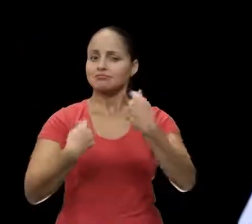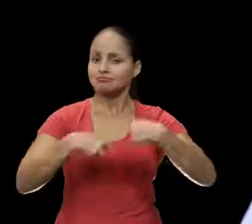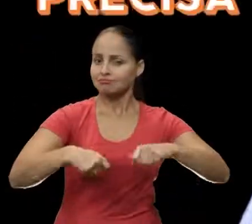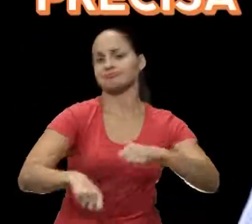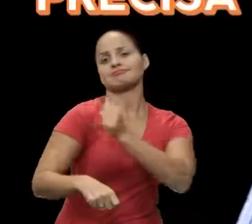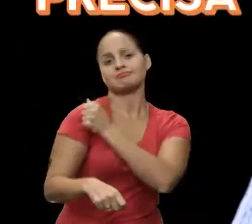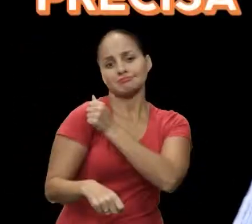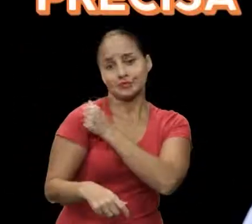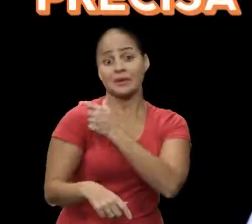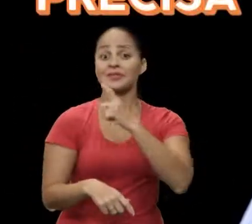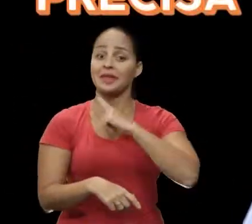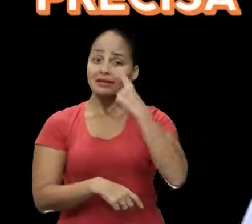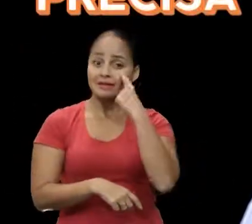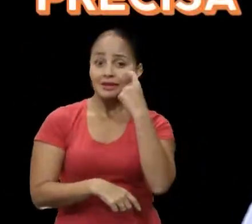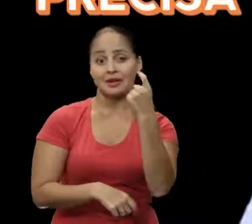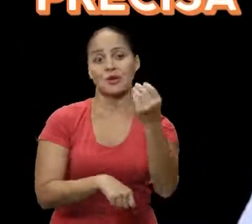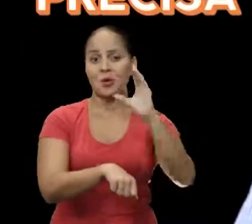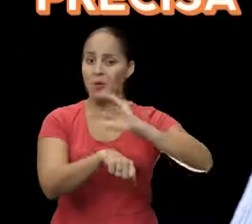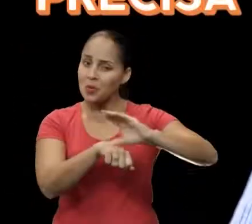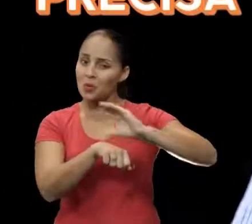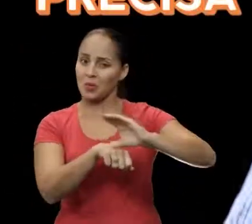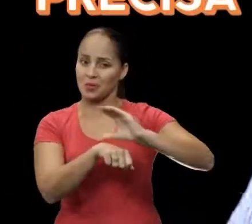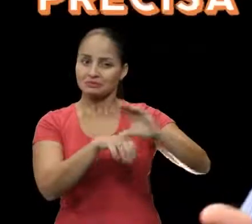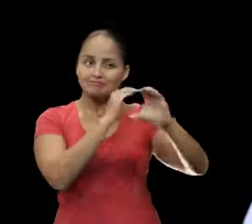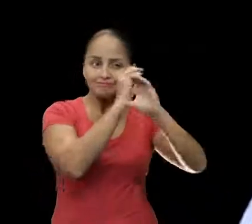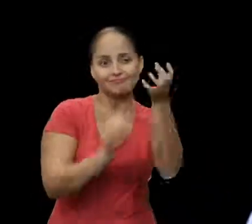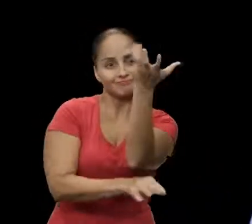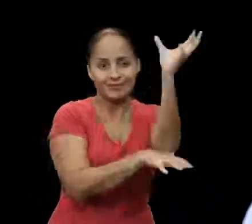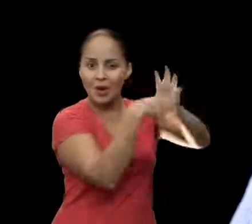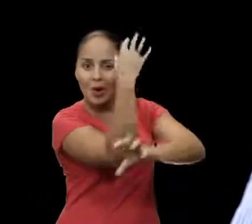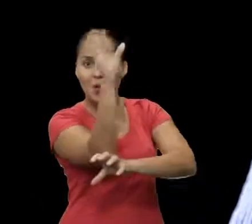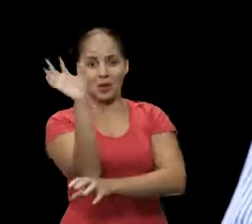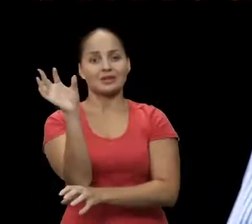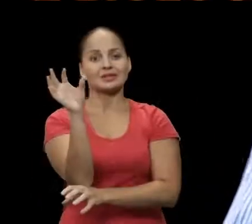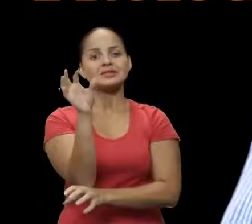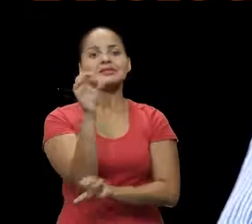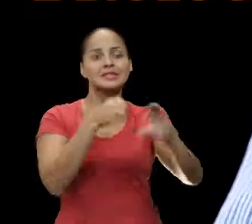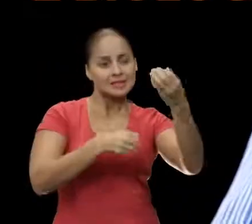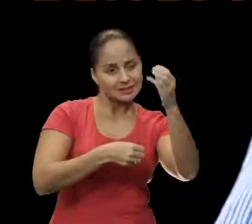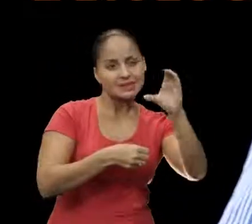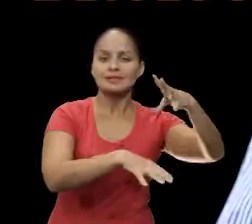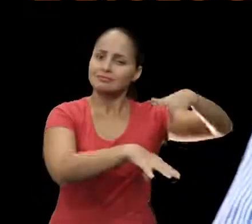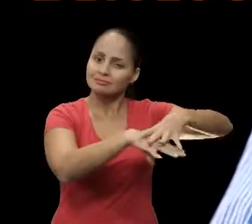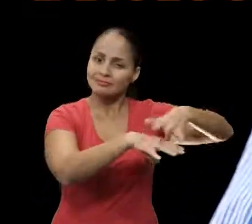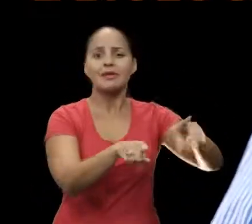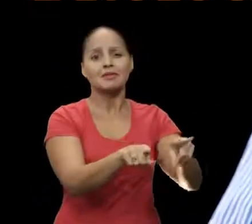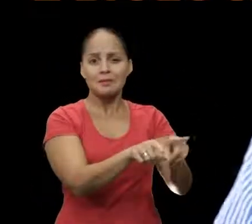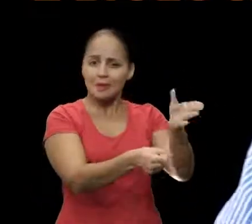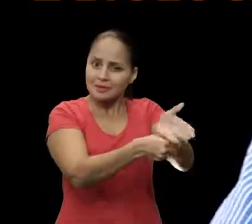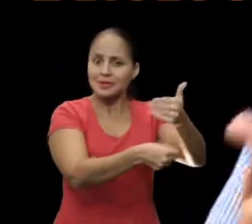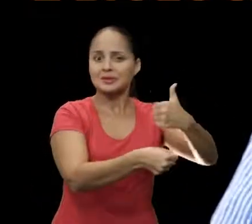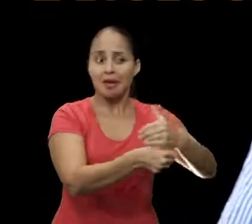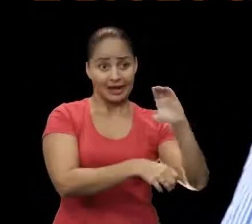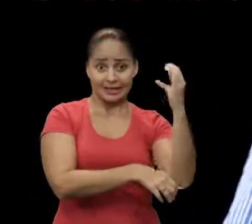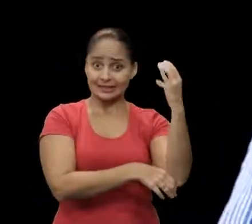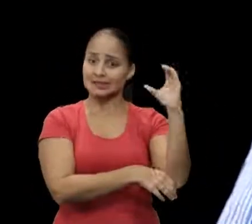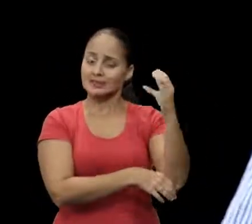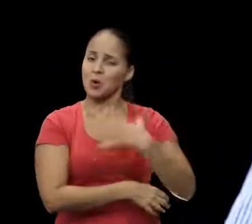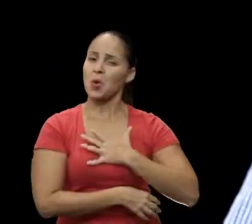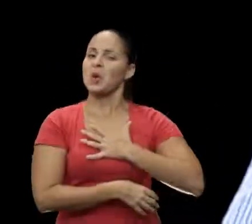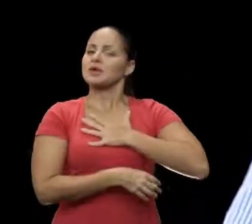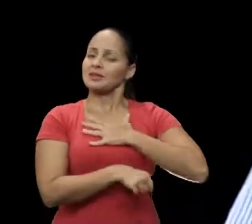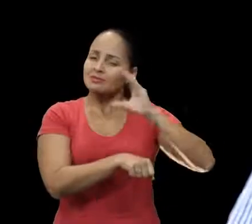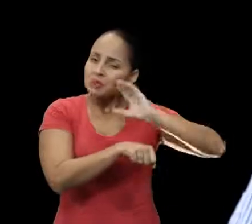habilidades o estudante precisa ter? Você estudante que tem interesse em cursar Engenharia Florestal, você precisa ter aptidão pelas ciências exatas e ciências biológicas,